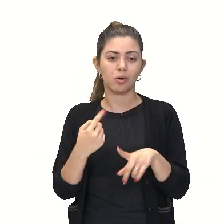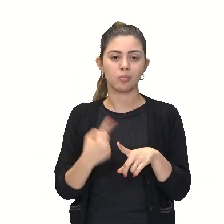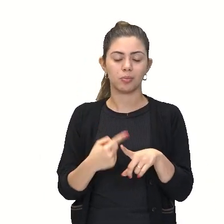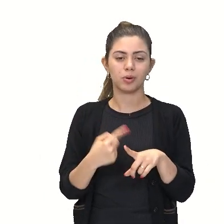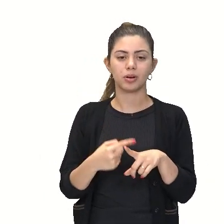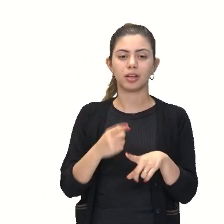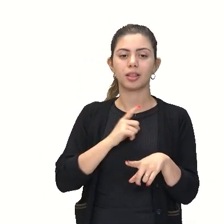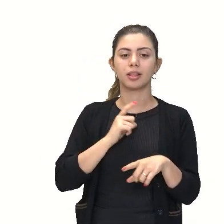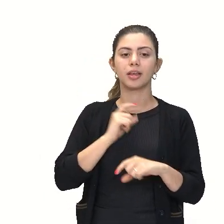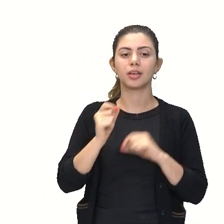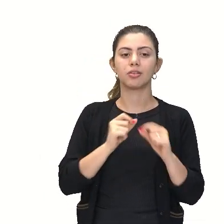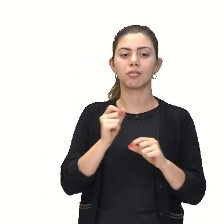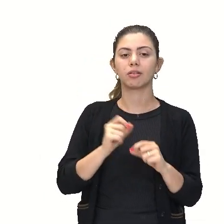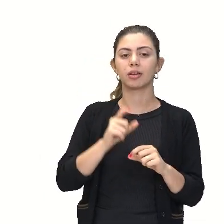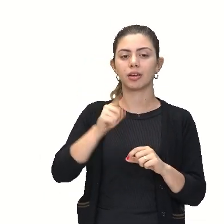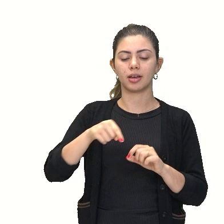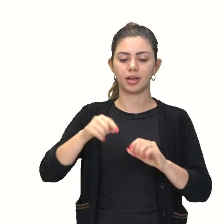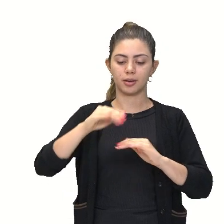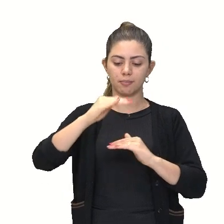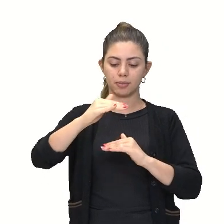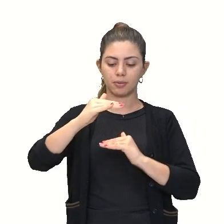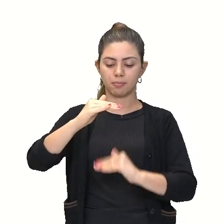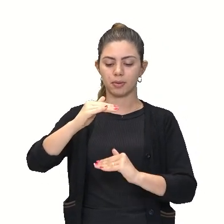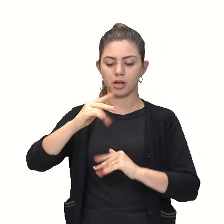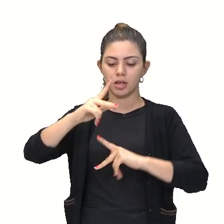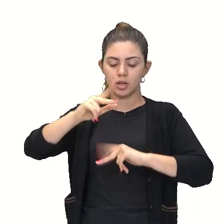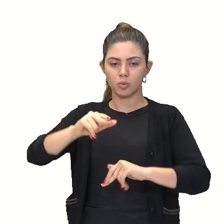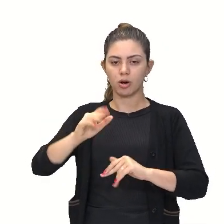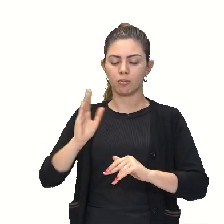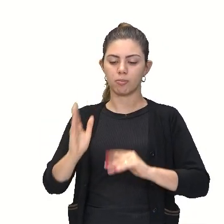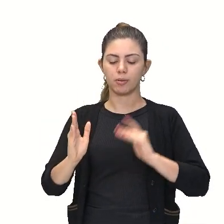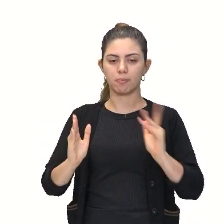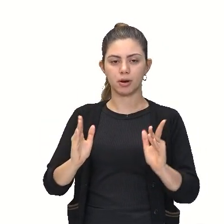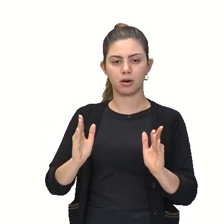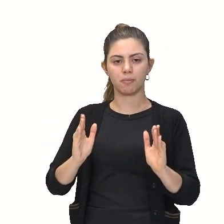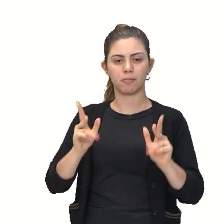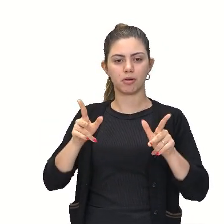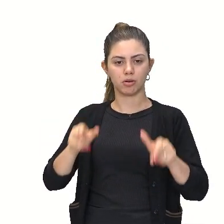lado, ângulo, lado, que é igual do outro, lado, ângulo, lado.